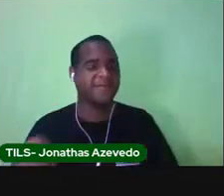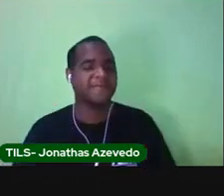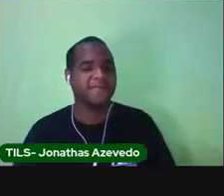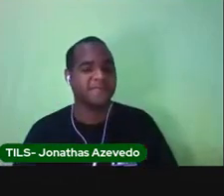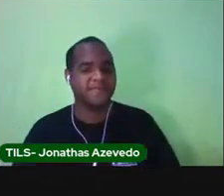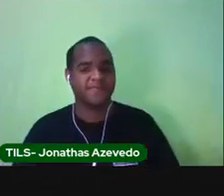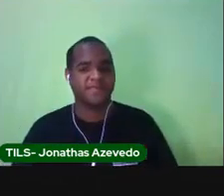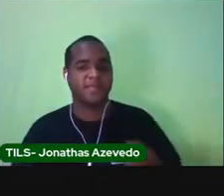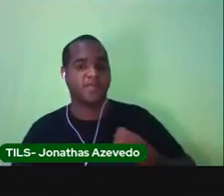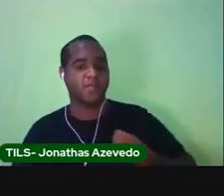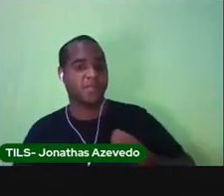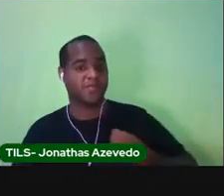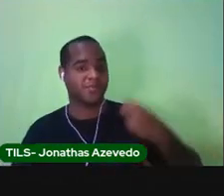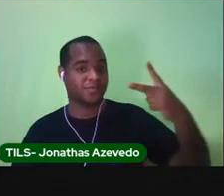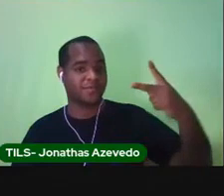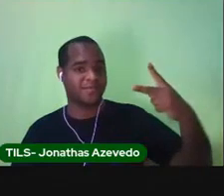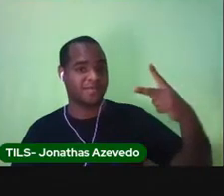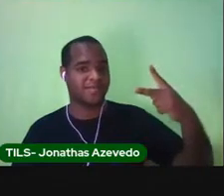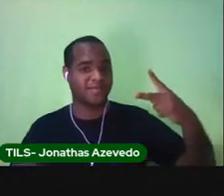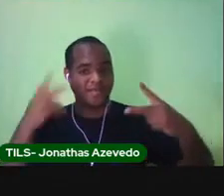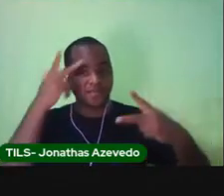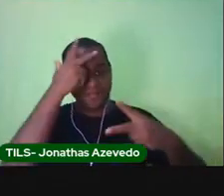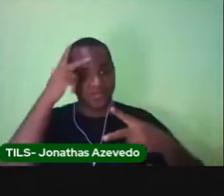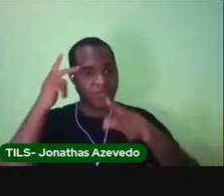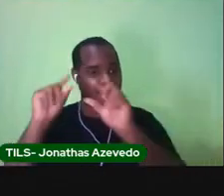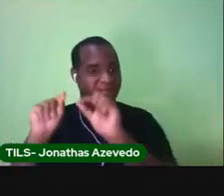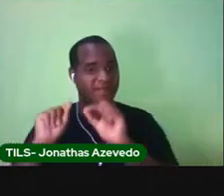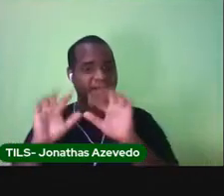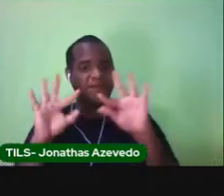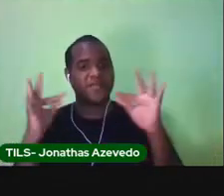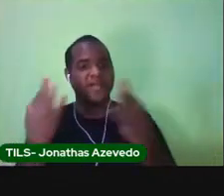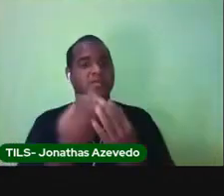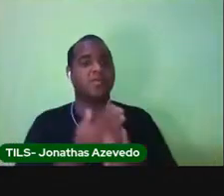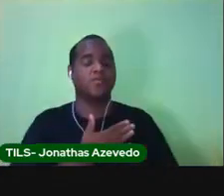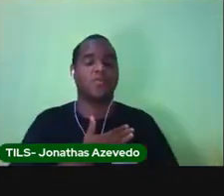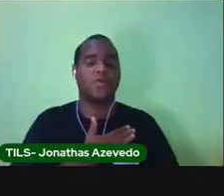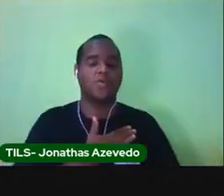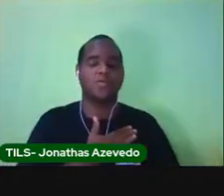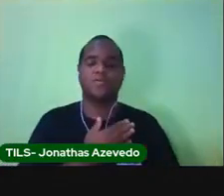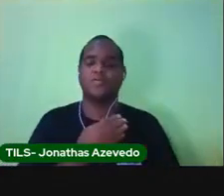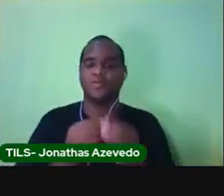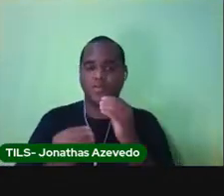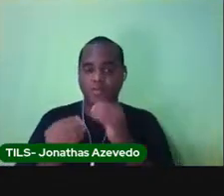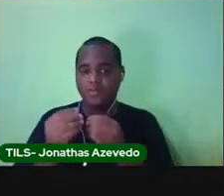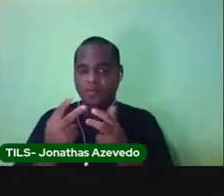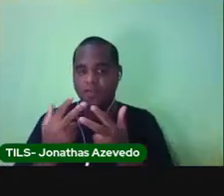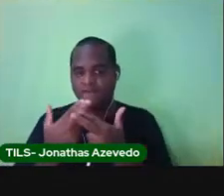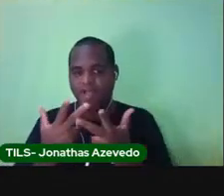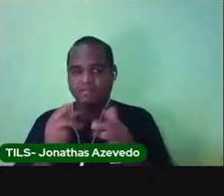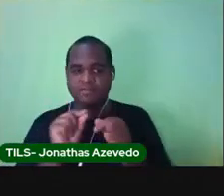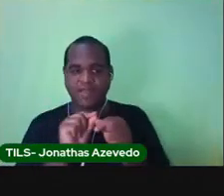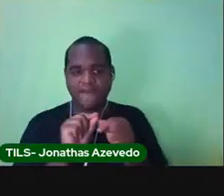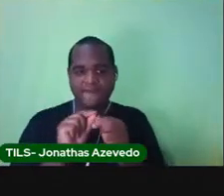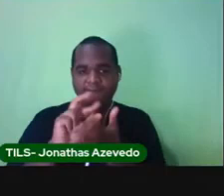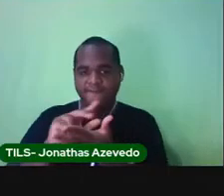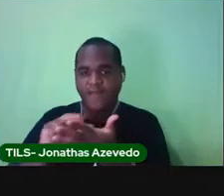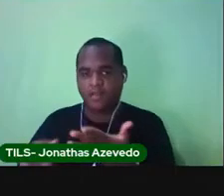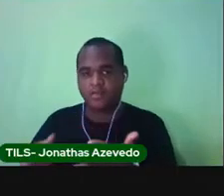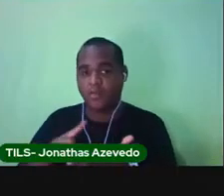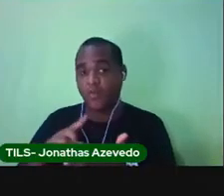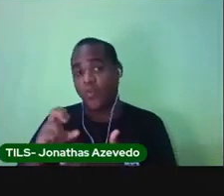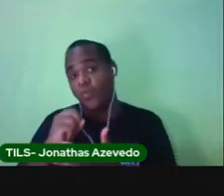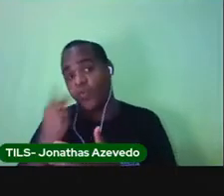Número dois. As pessoas de sua família gostam de fazer as mesmas coisas ou gostam de fazer